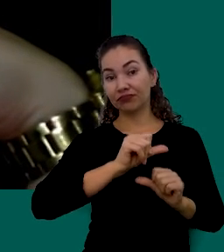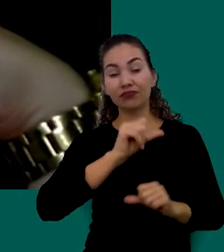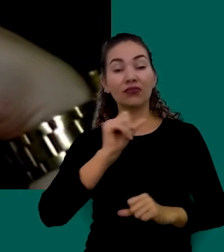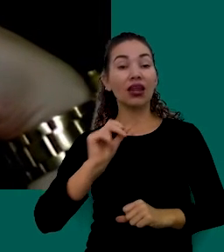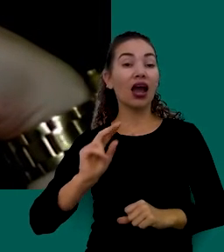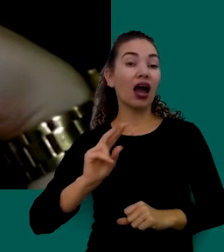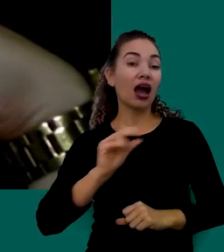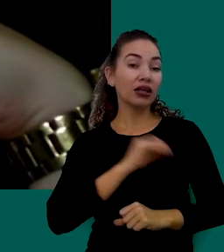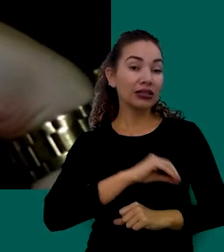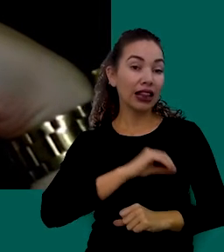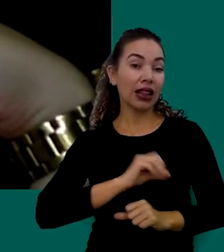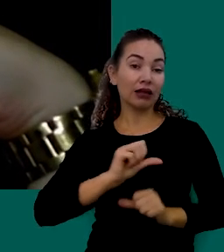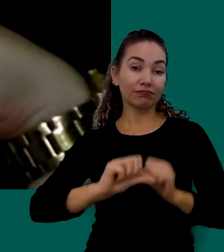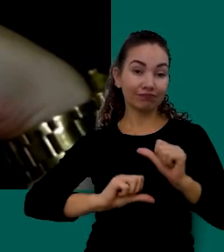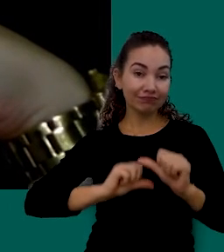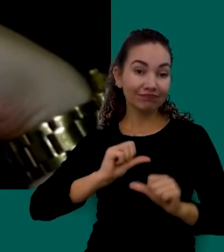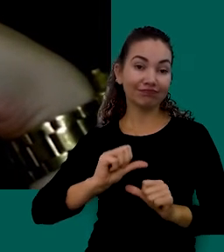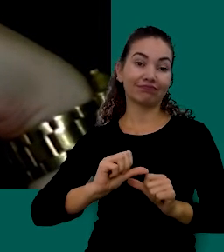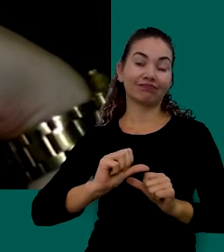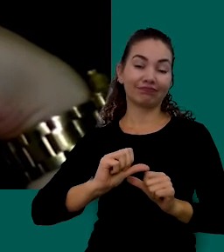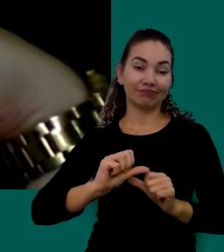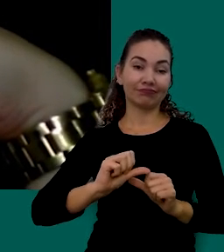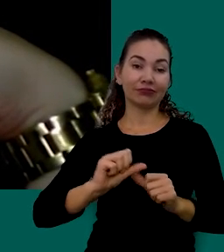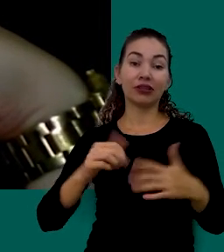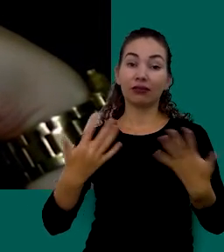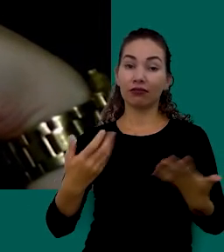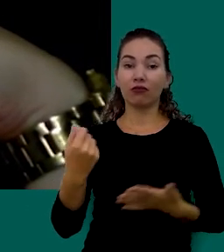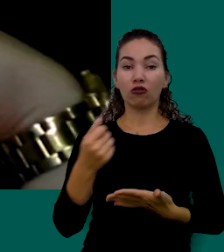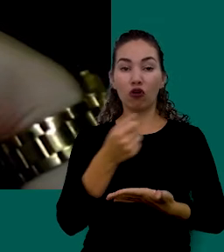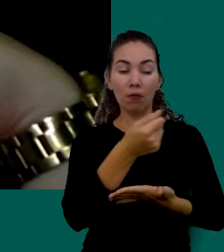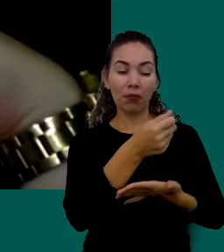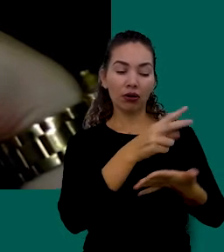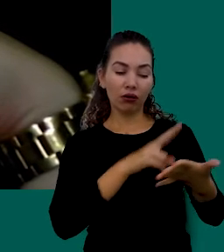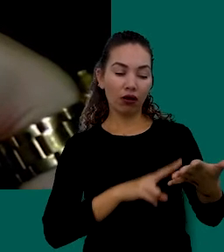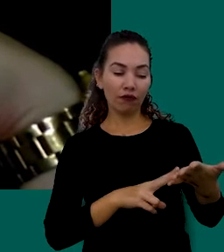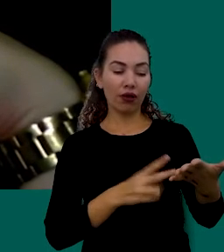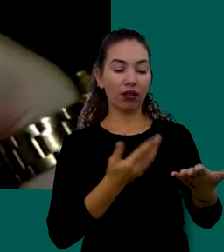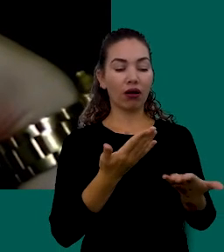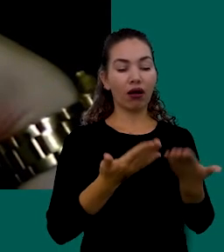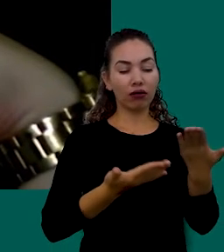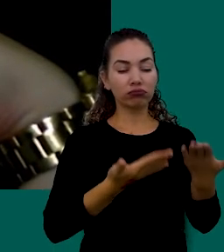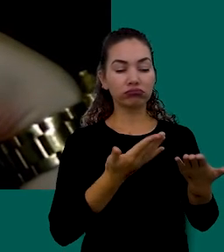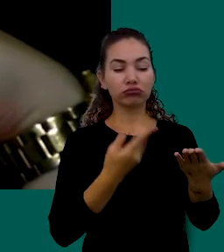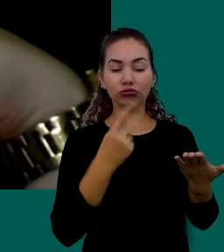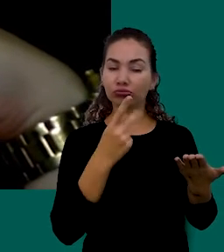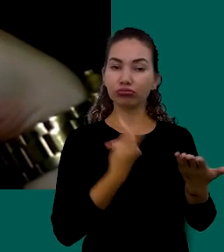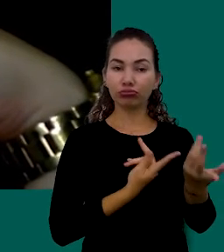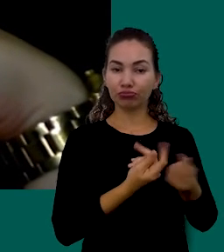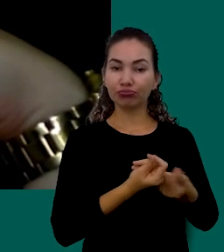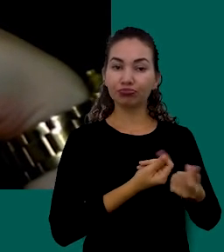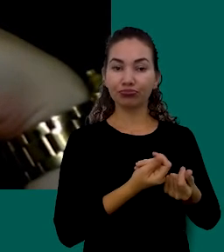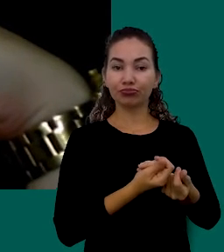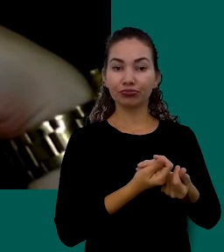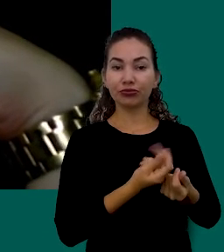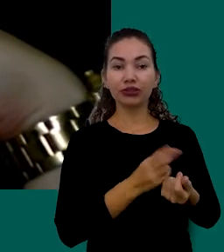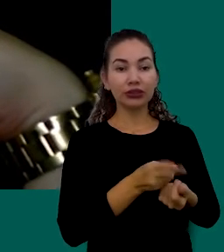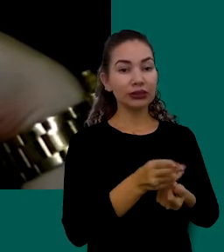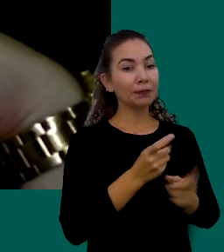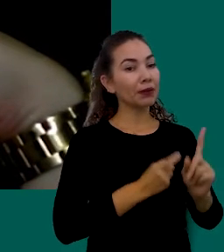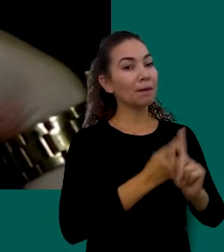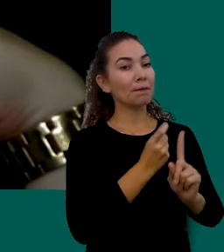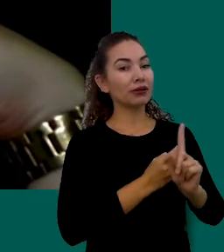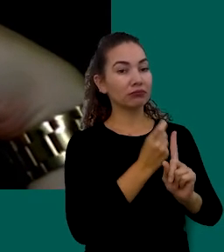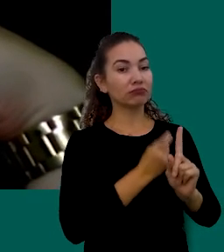Mudam Então Analise O Desempenho Das Suas Finanças Todos Os